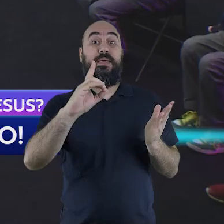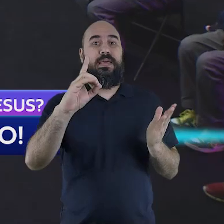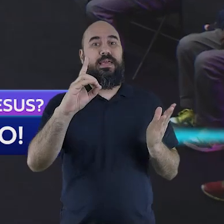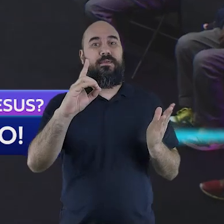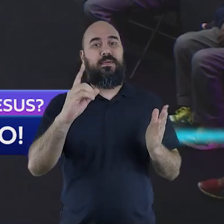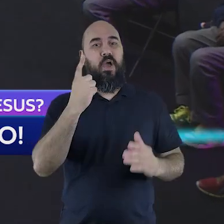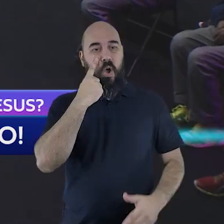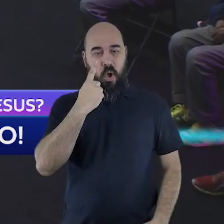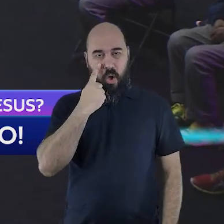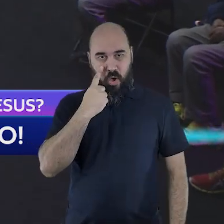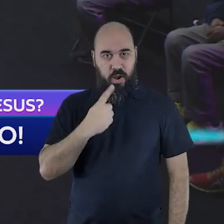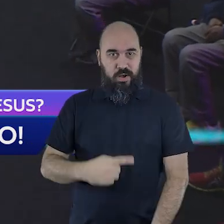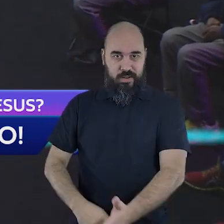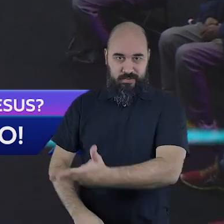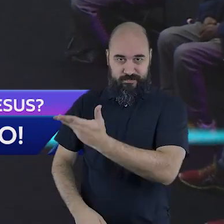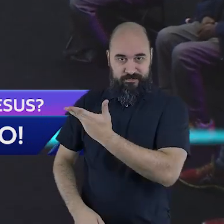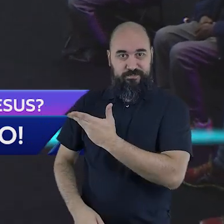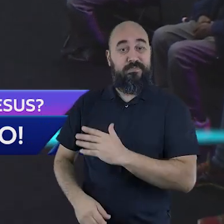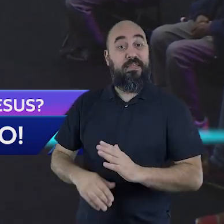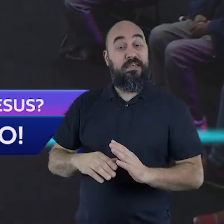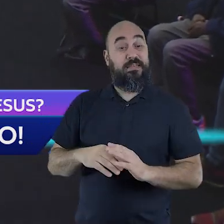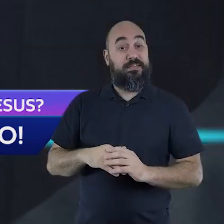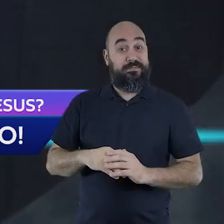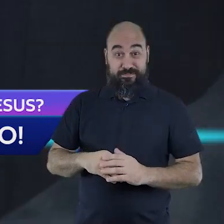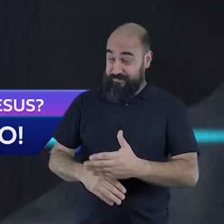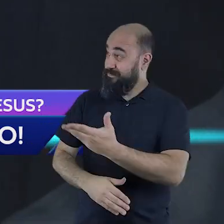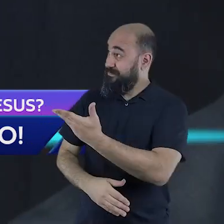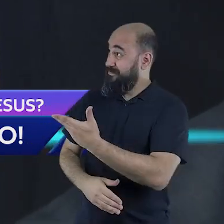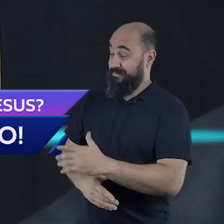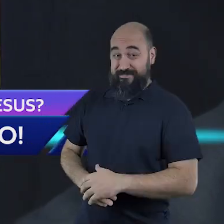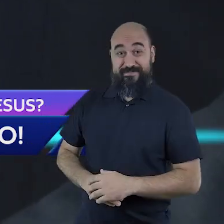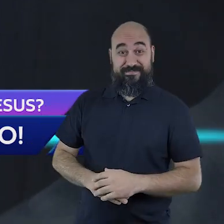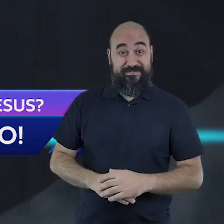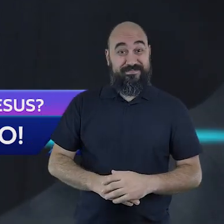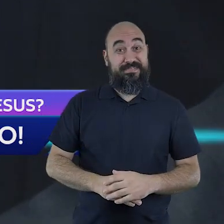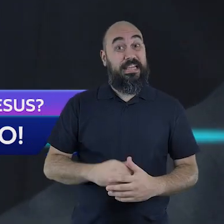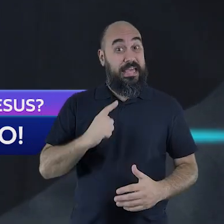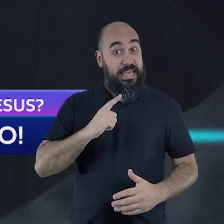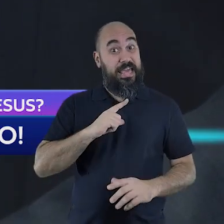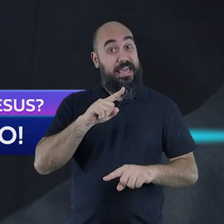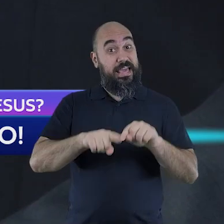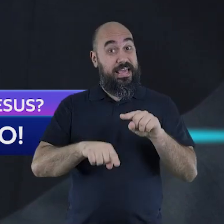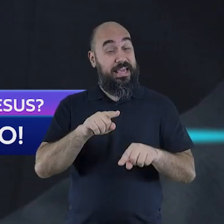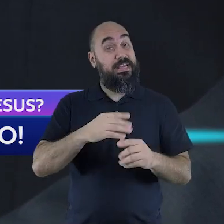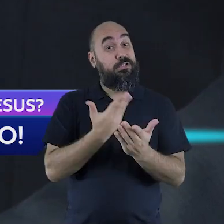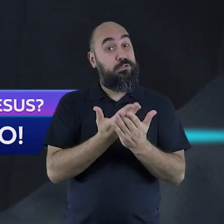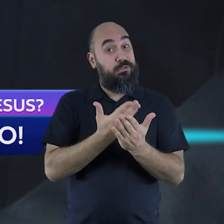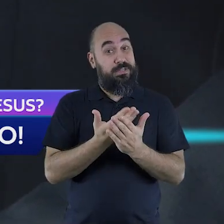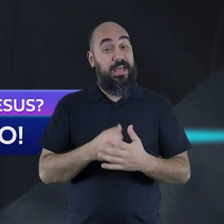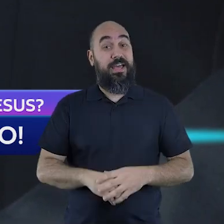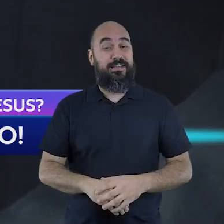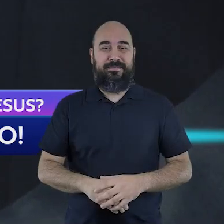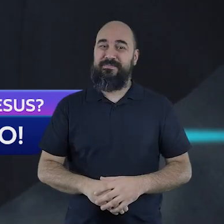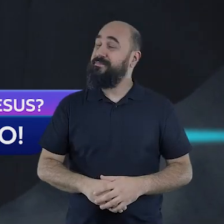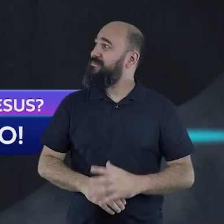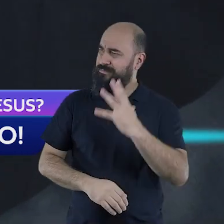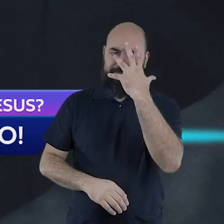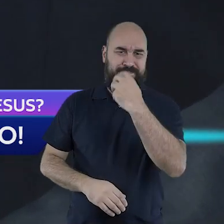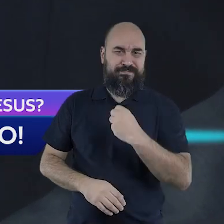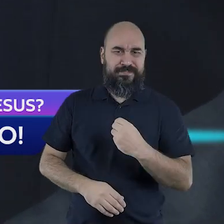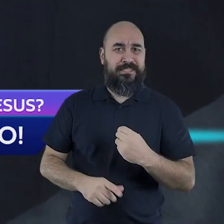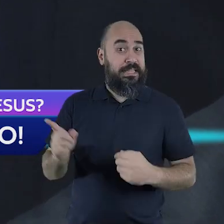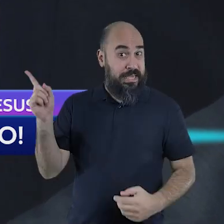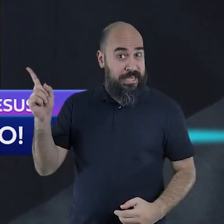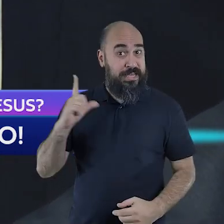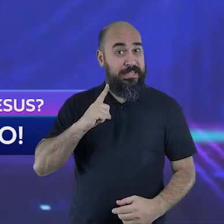o estudo bíblico A Procura da Verdade. São 15 temas que foram selecionados da Palavra de Deus para que